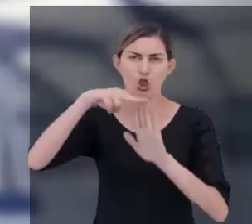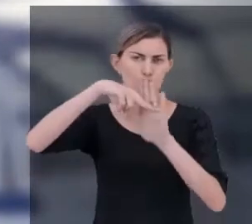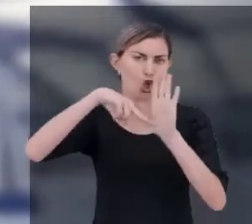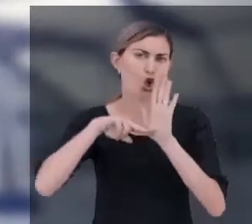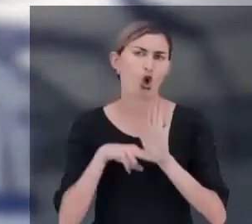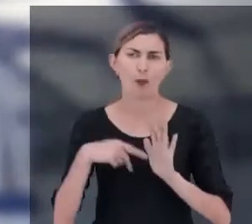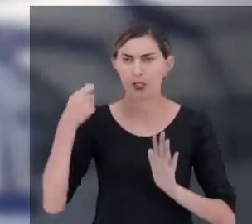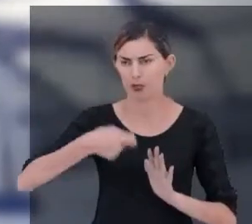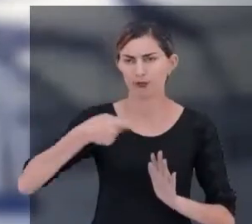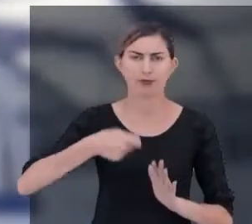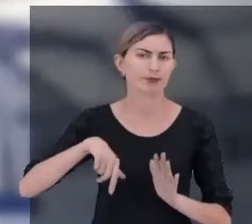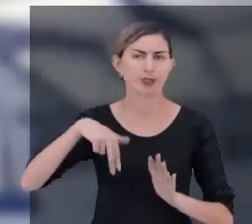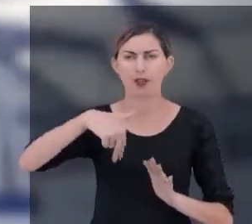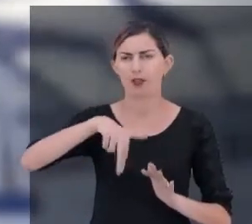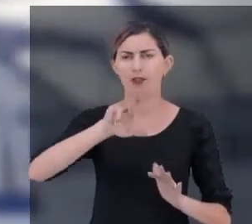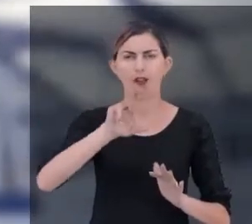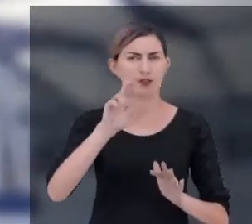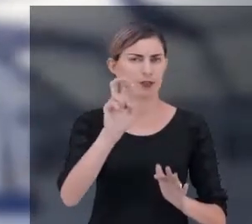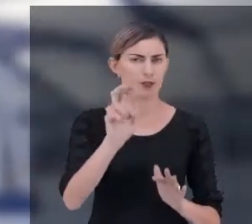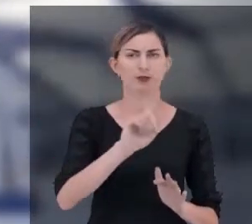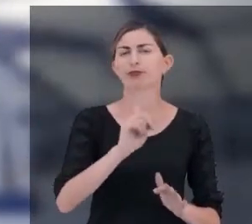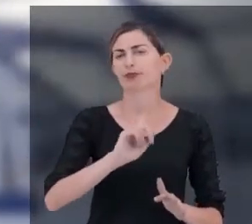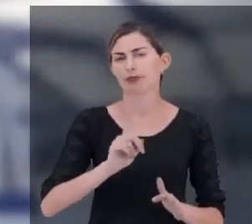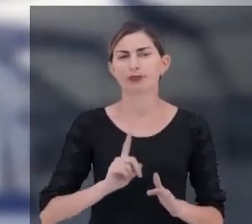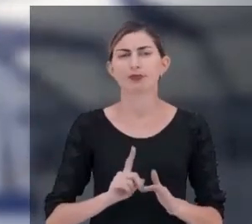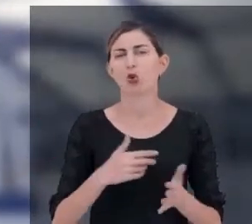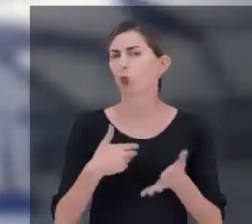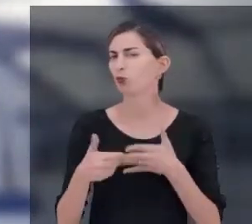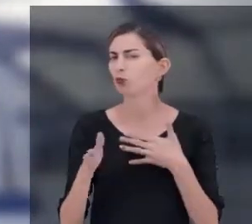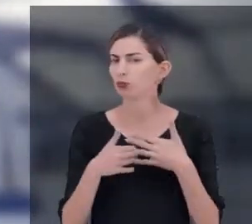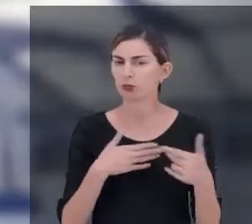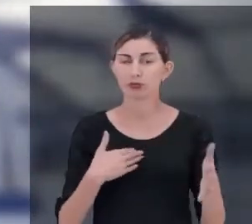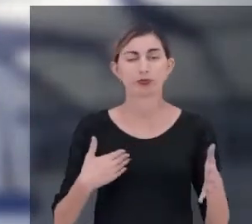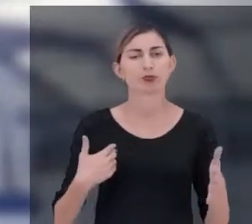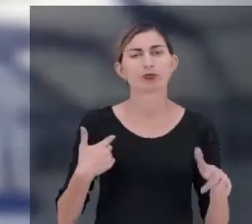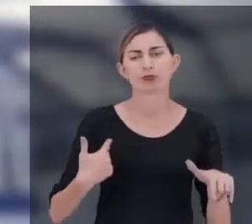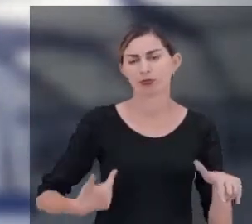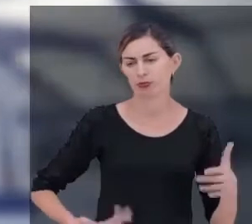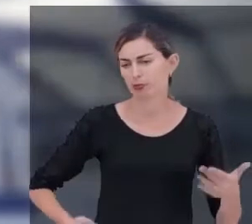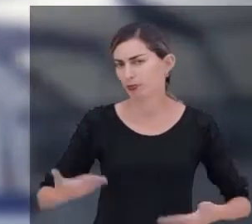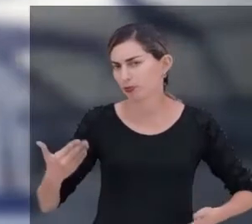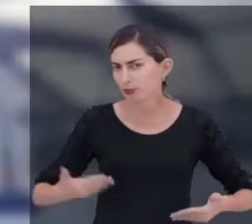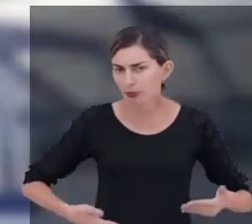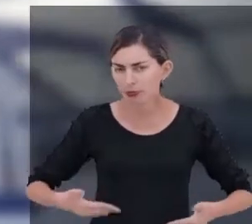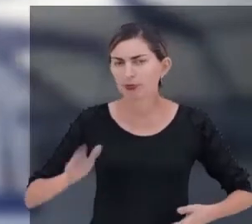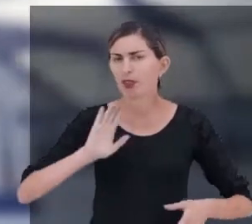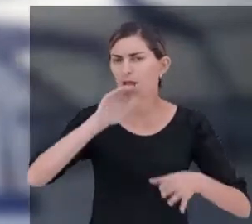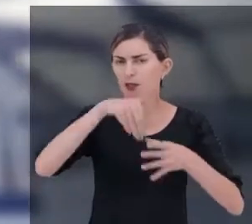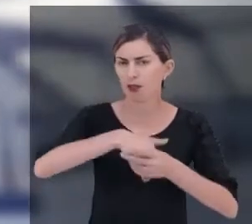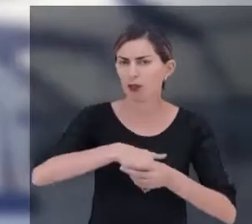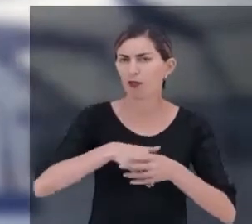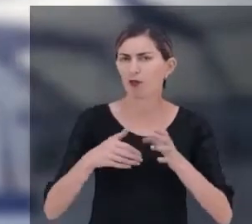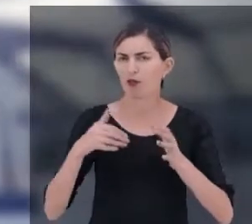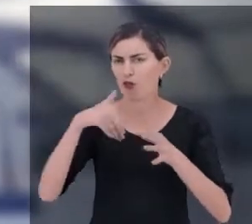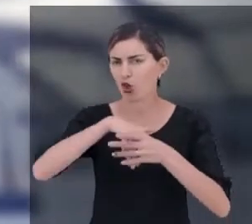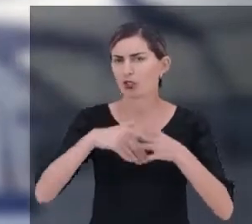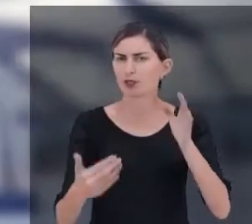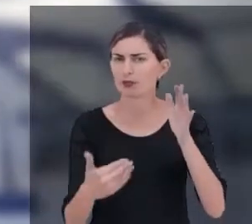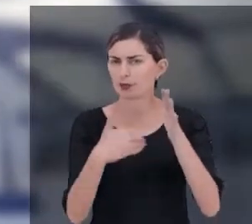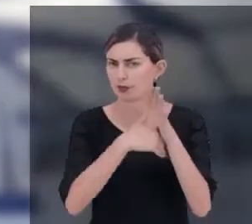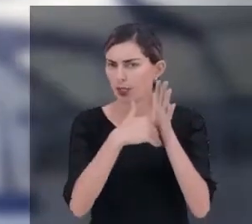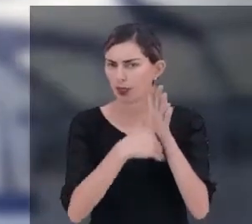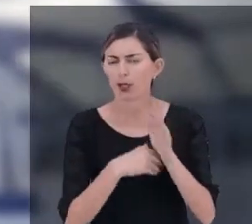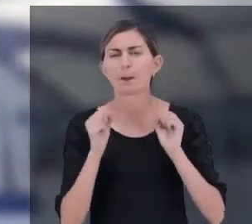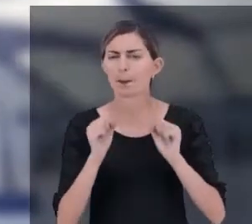norma estabelecida pela NR5. Qualquer trabalhador que foi eleito através do voto secreto, ele